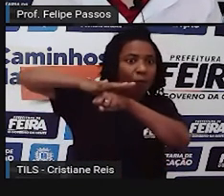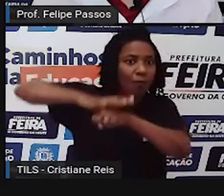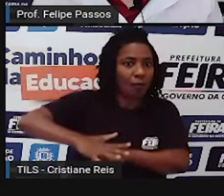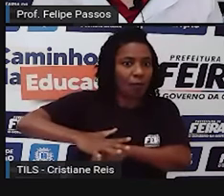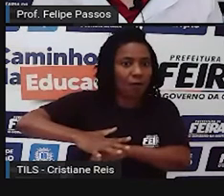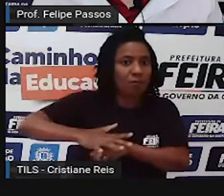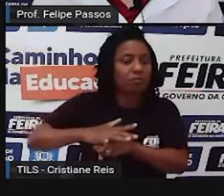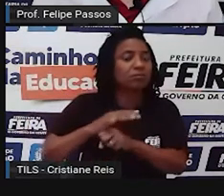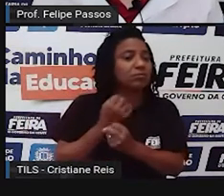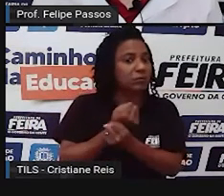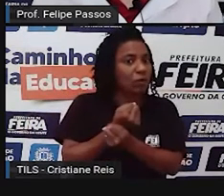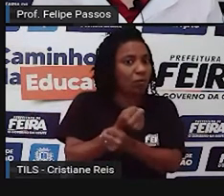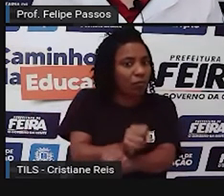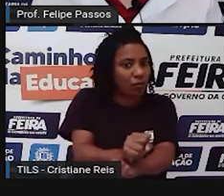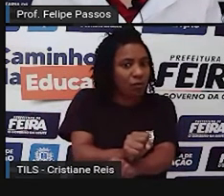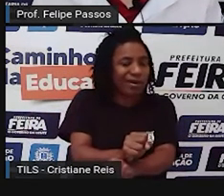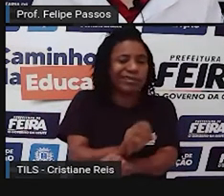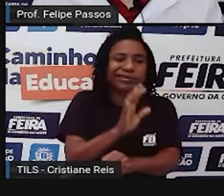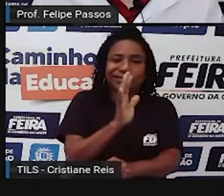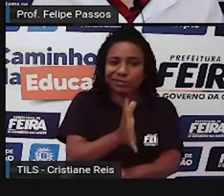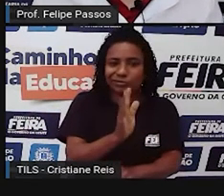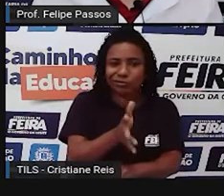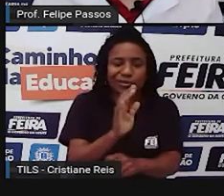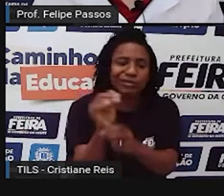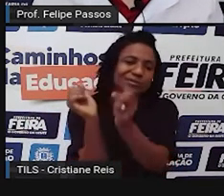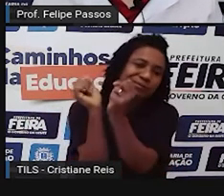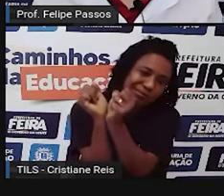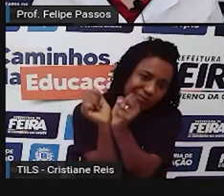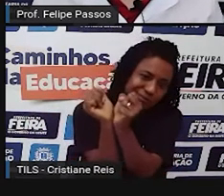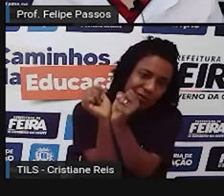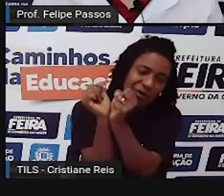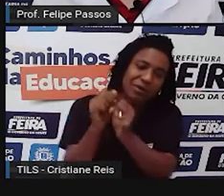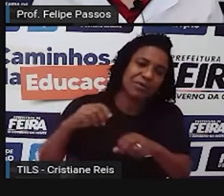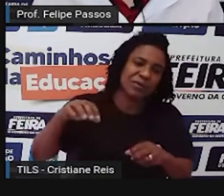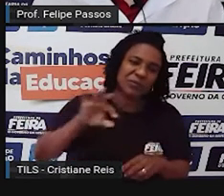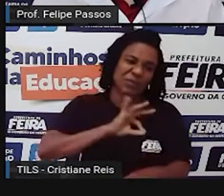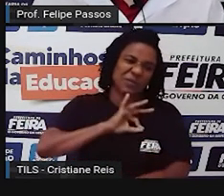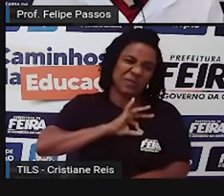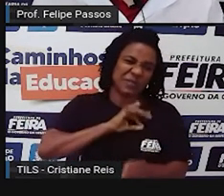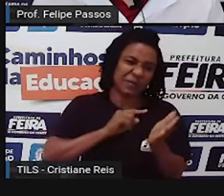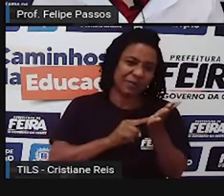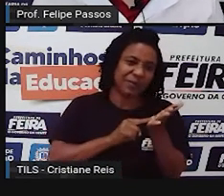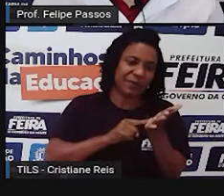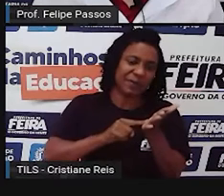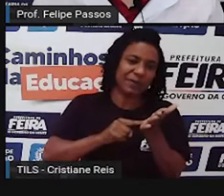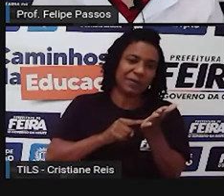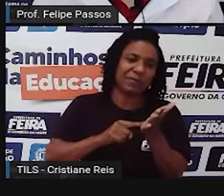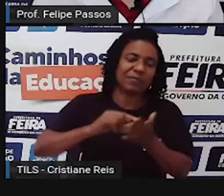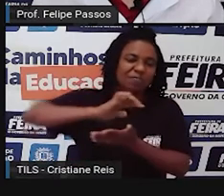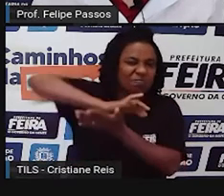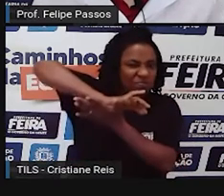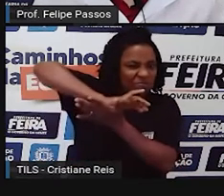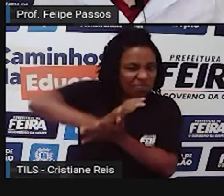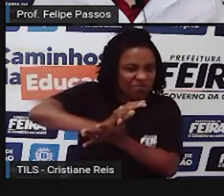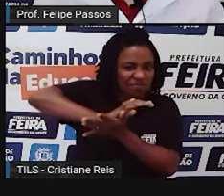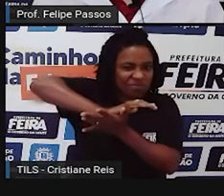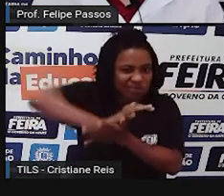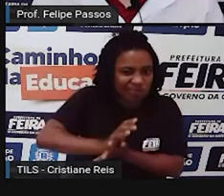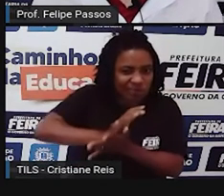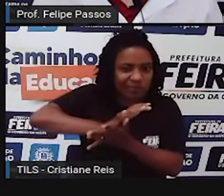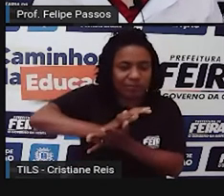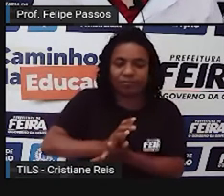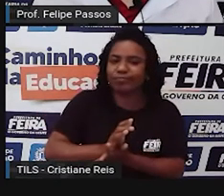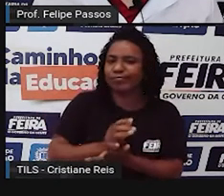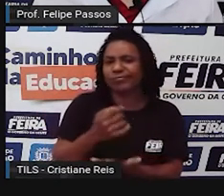algemado, ele já estava rendido, não foi necessário o que o policial fez. Isso levou a uma revolta, surgiu uma